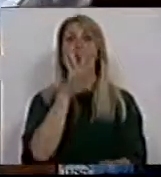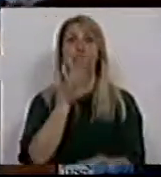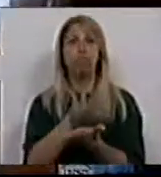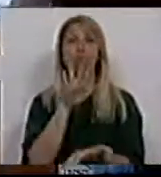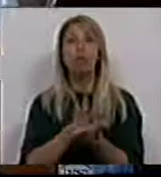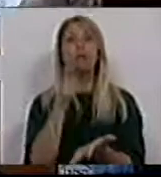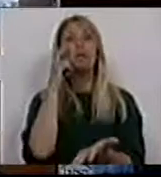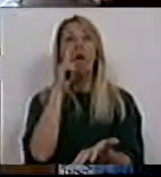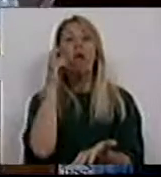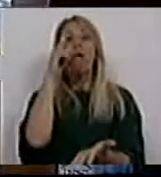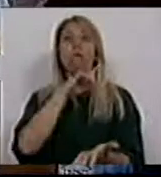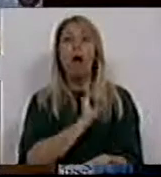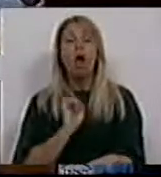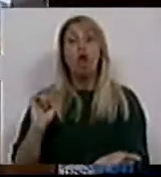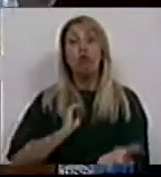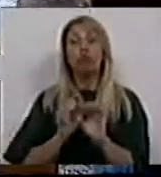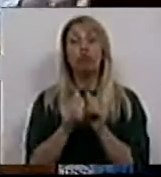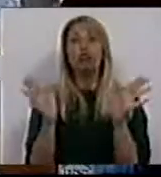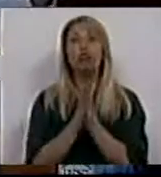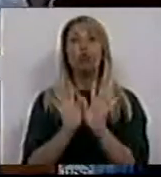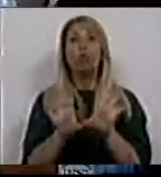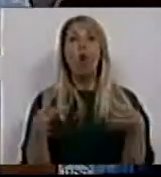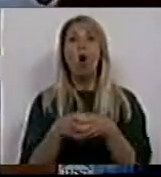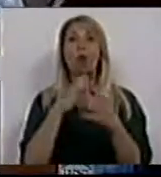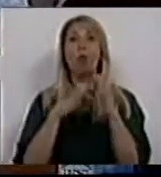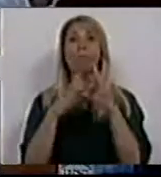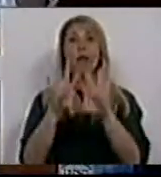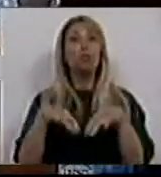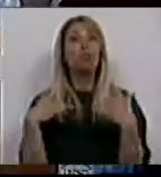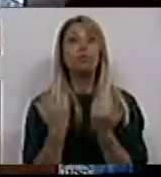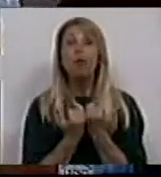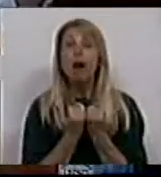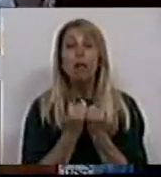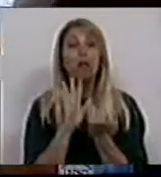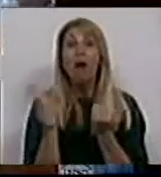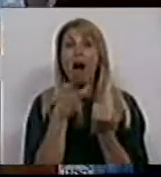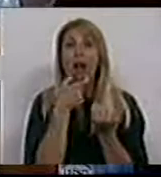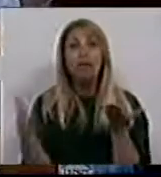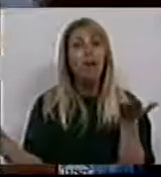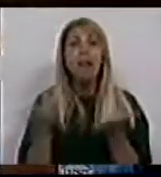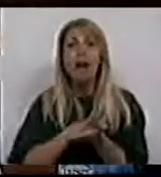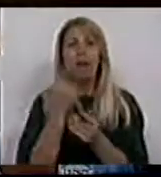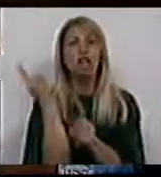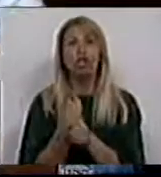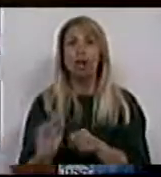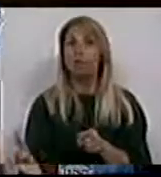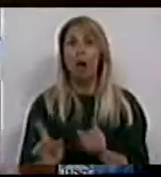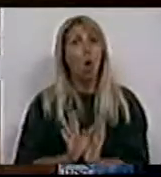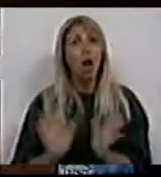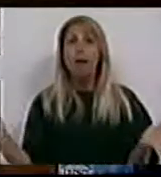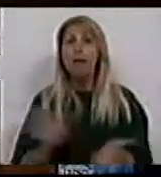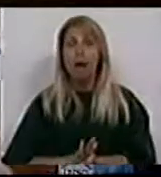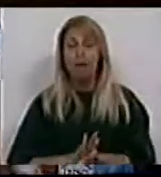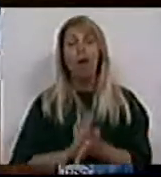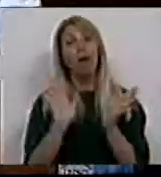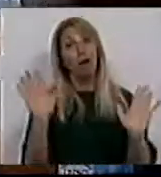propriedade de todos os órgãos de comunicação social, sem nenhum subterfúgio, sem nenhuma exceção. E aguardamos que